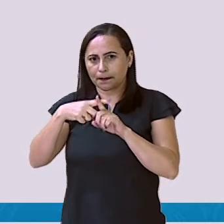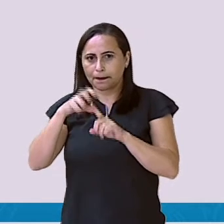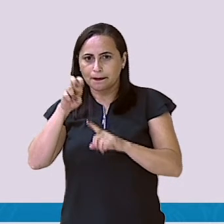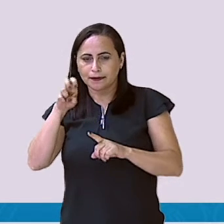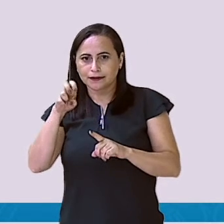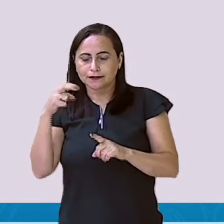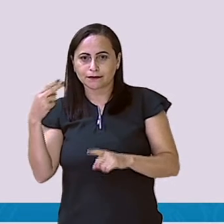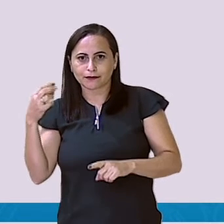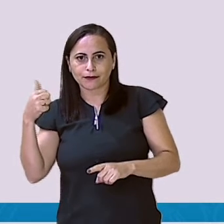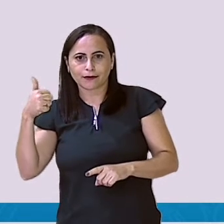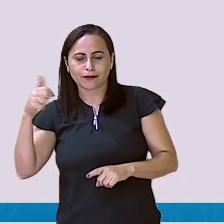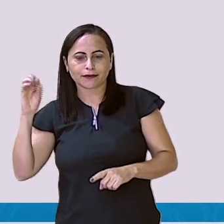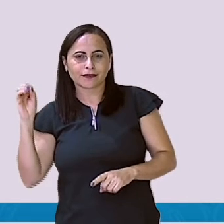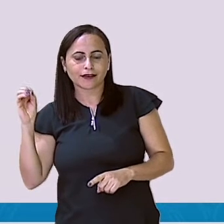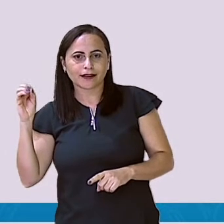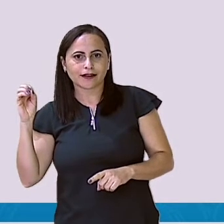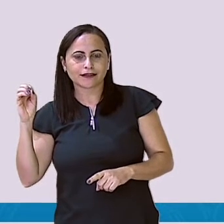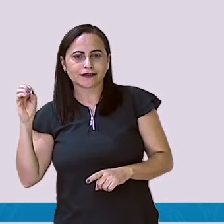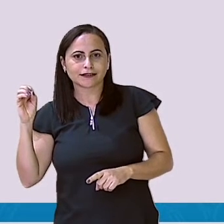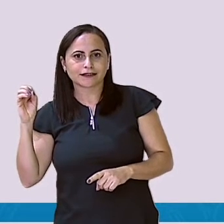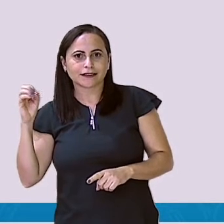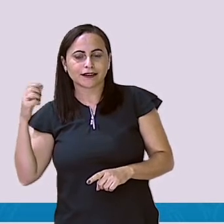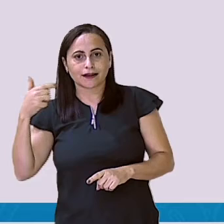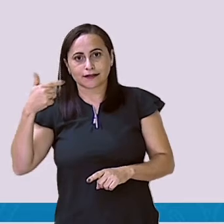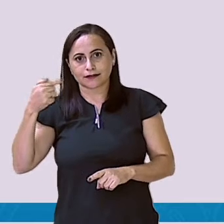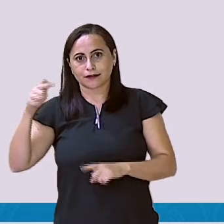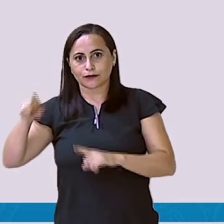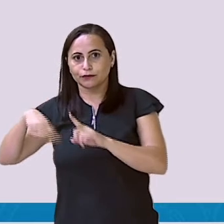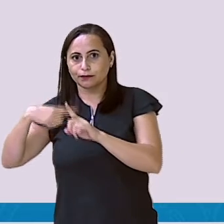é 10, o 7 mais o 5 é 12.